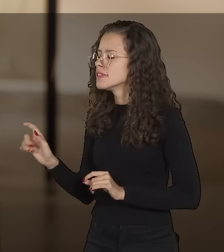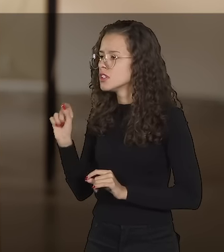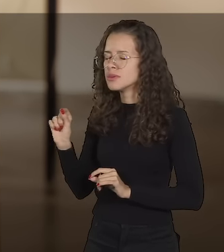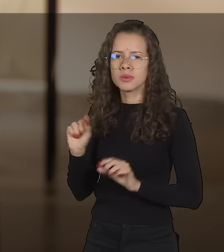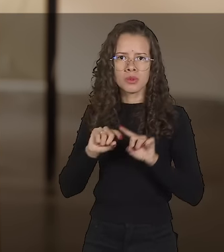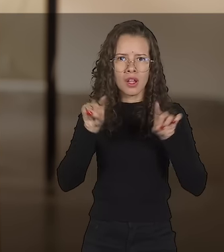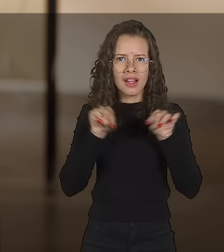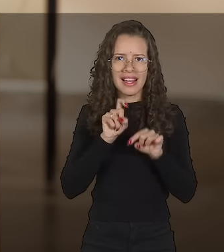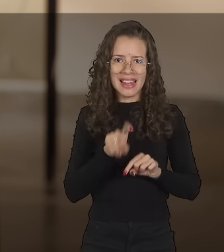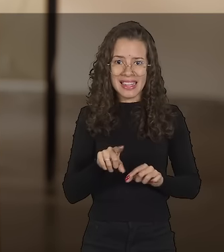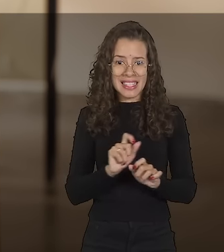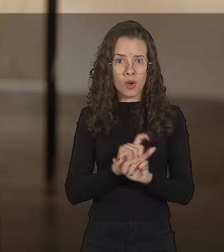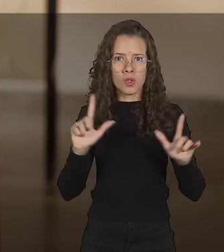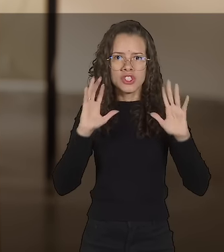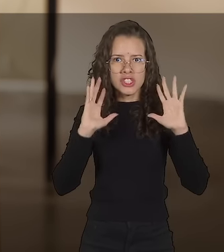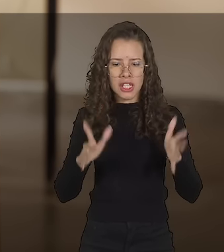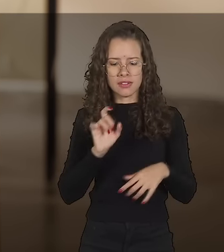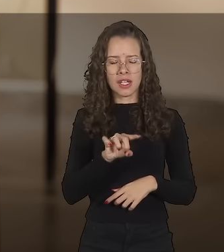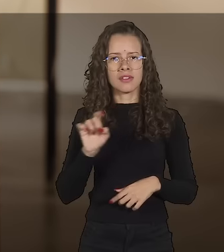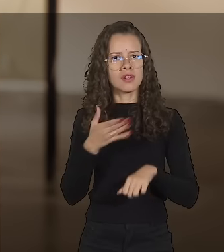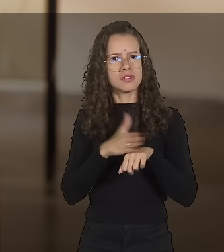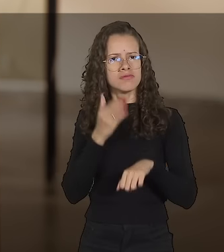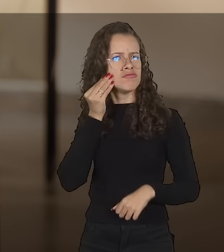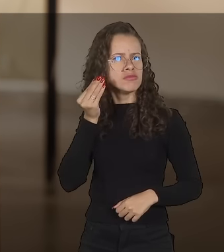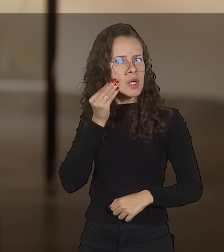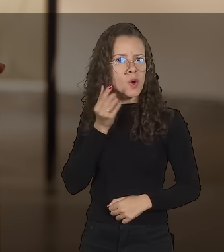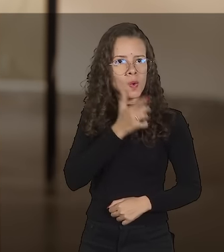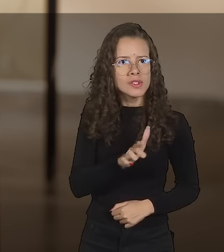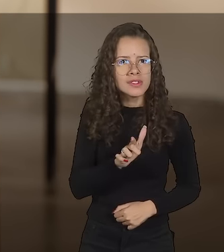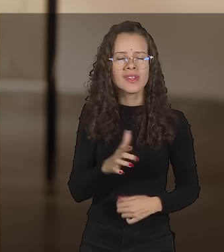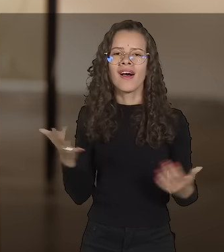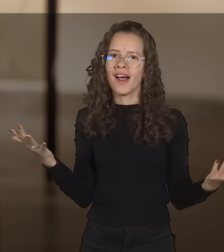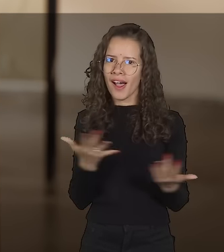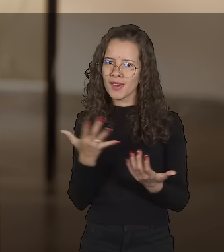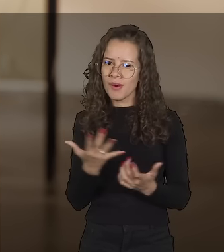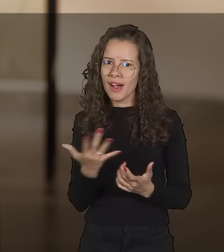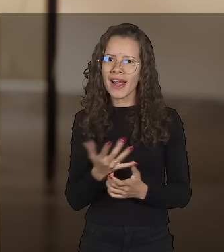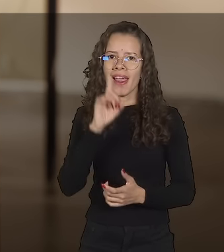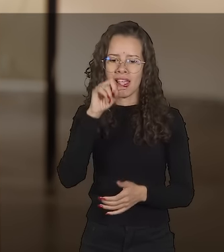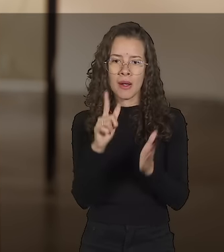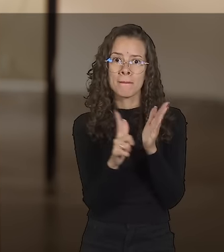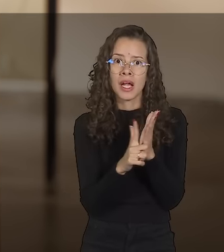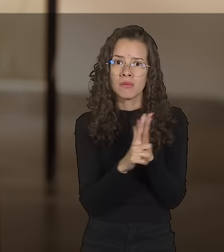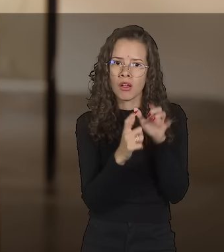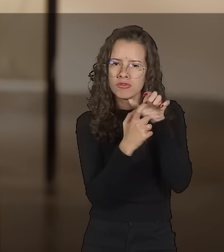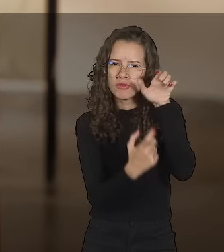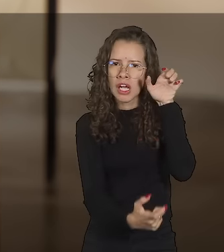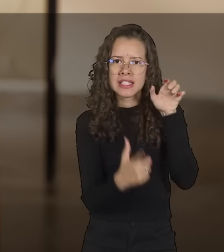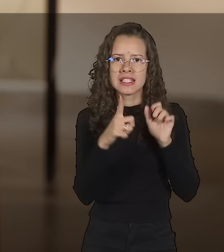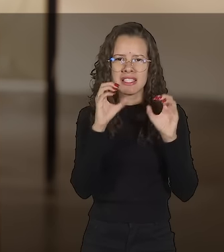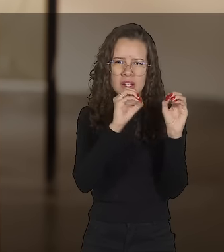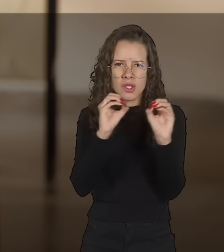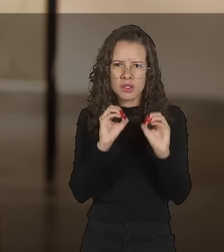identificados, urna ligada, teste do teclado realizado com sucesso. Vamos emitir a Zerésima e,